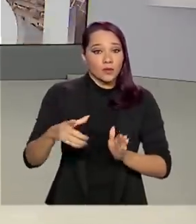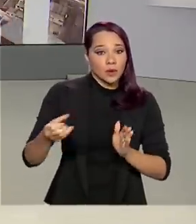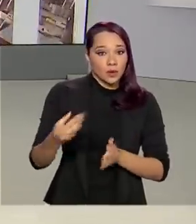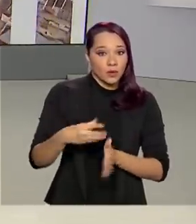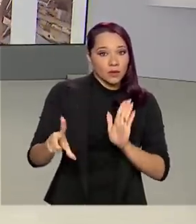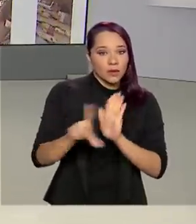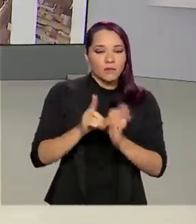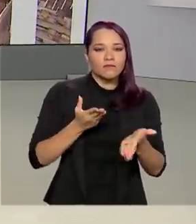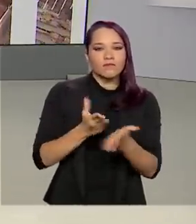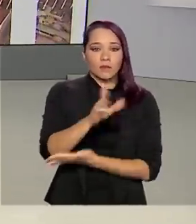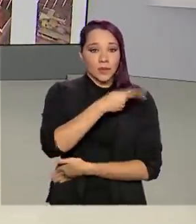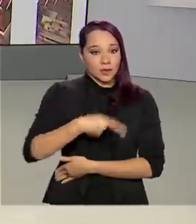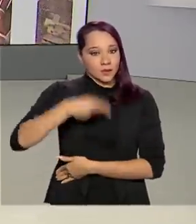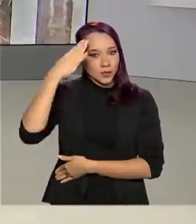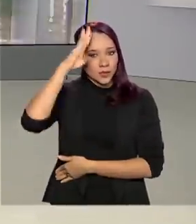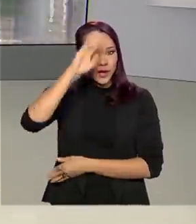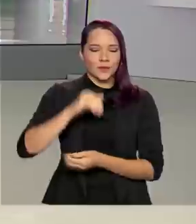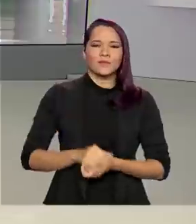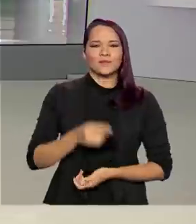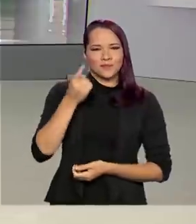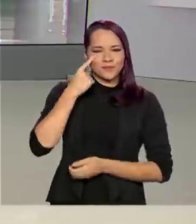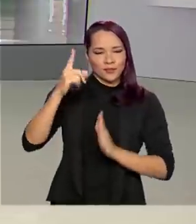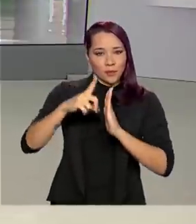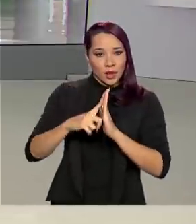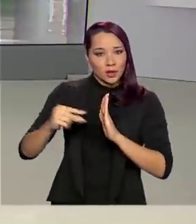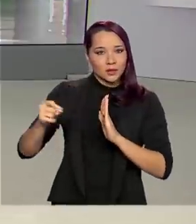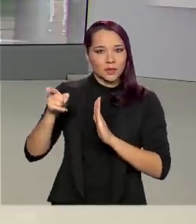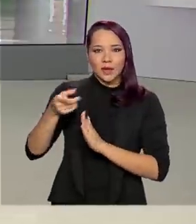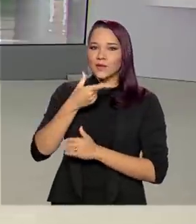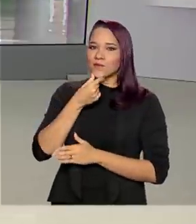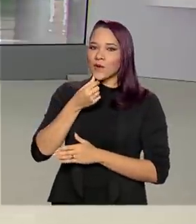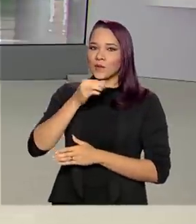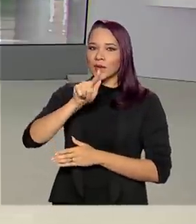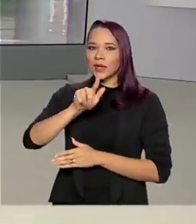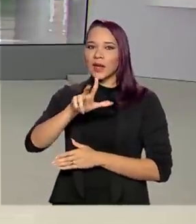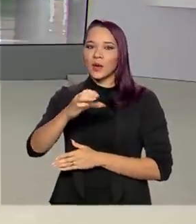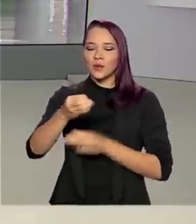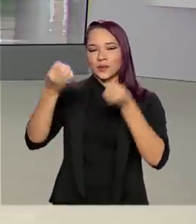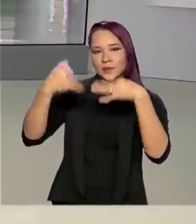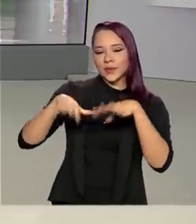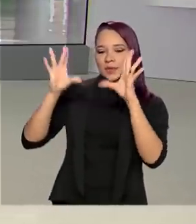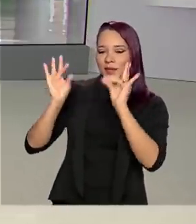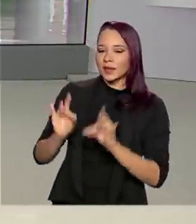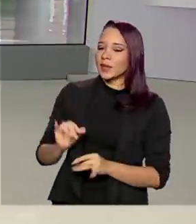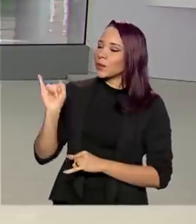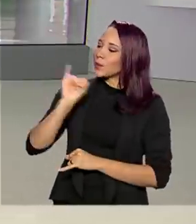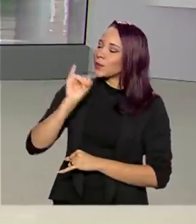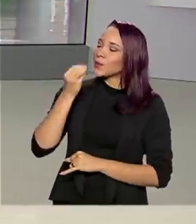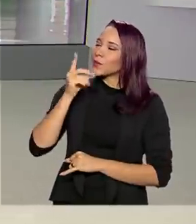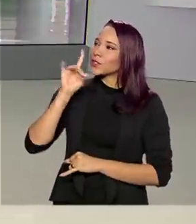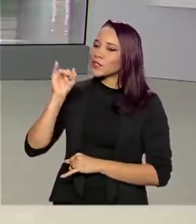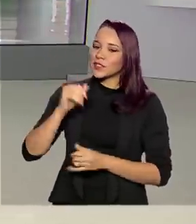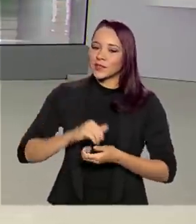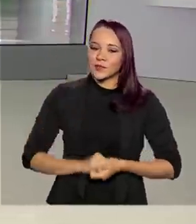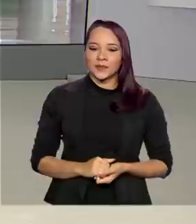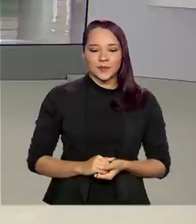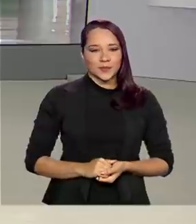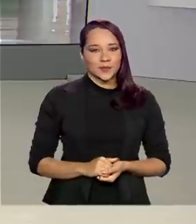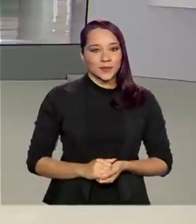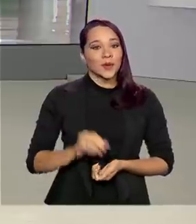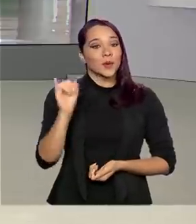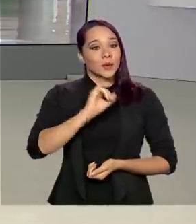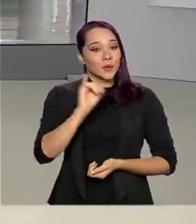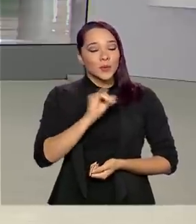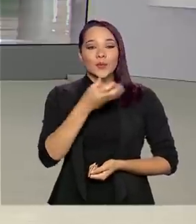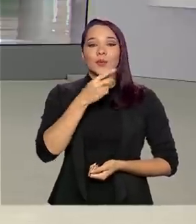presidente Jair Bolsonaro. Vamos então ao Palácio Planalto. Glauco de Queiroz conta os detalhes para a gente. Oi, Glauco. Bom dia. Olá,